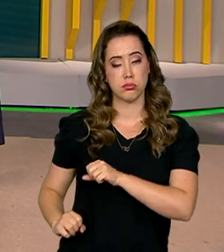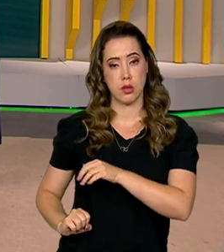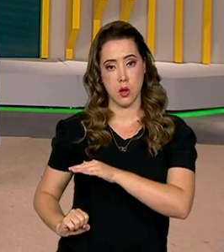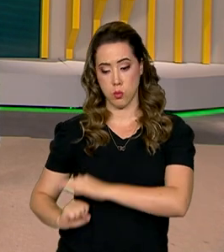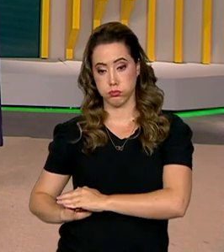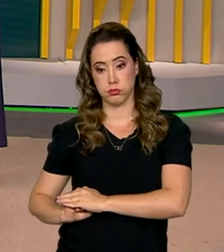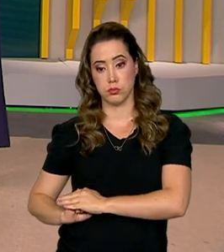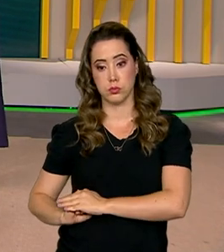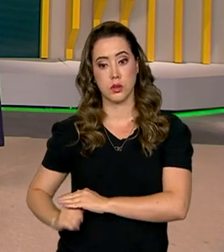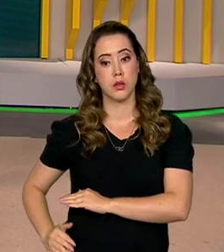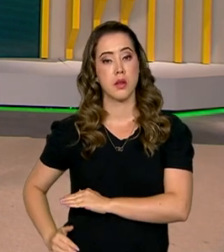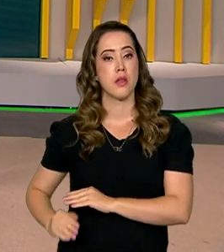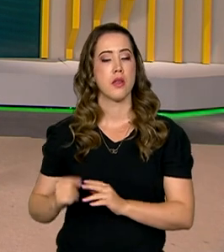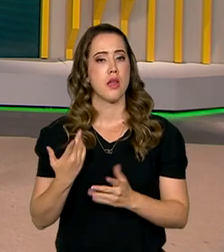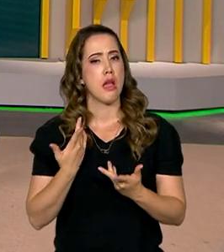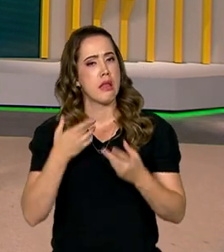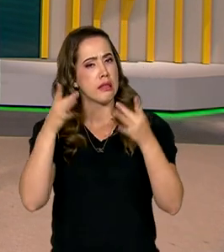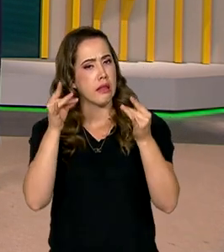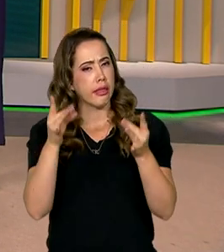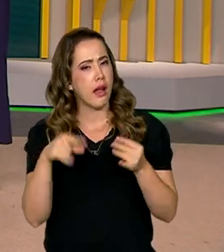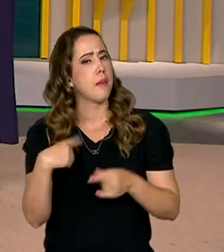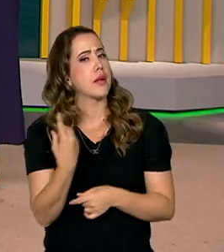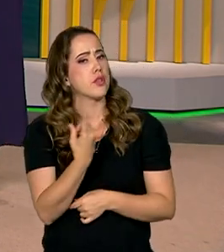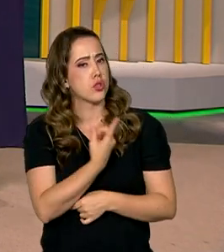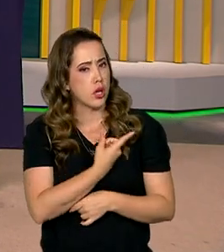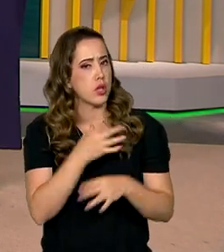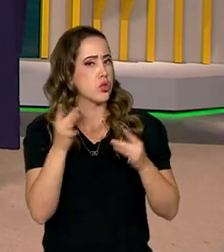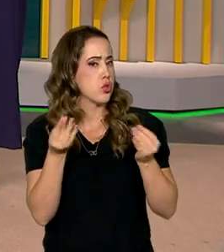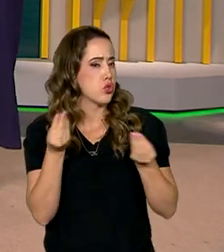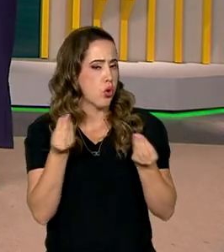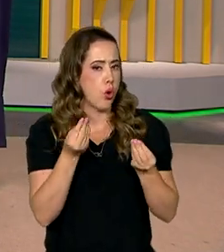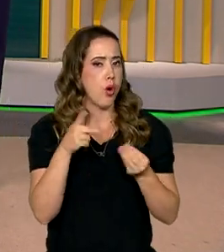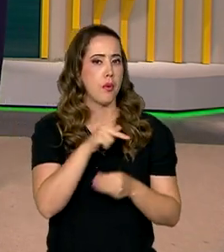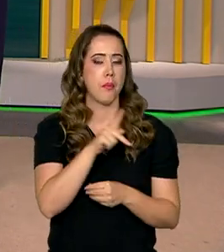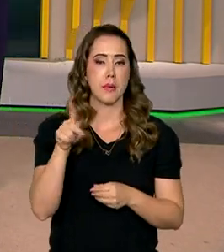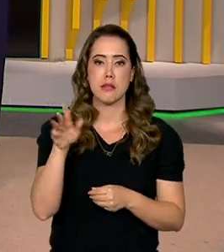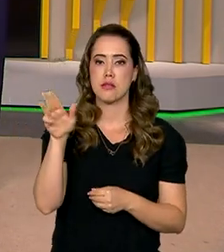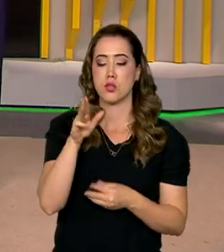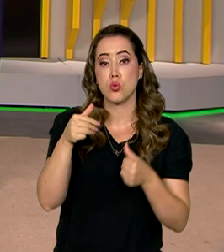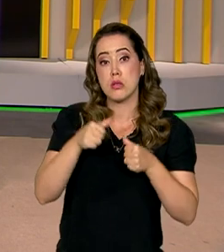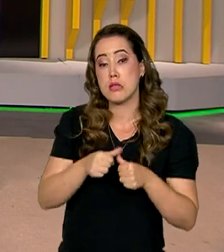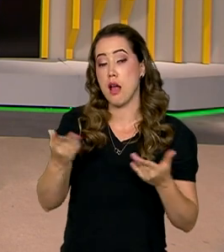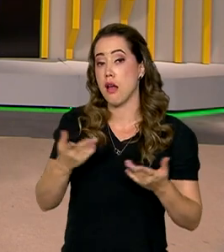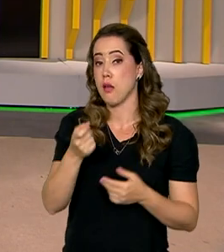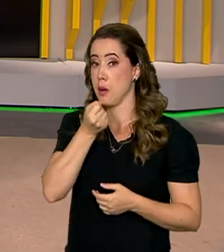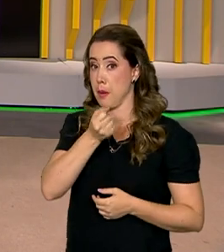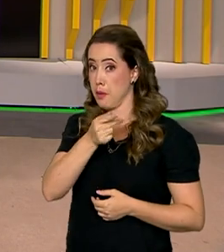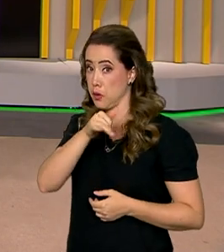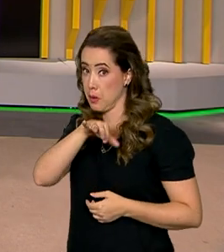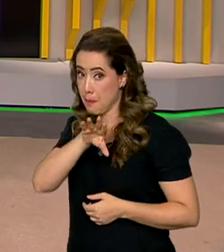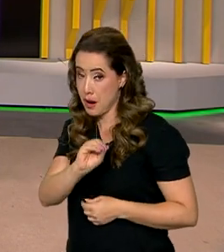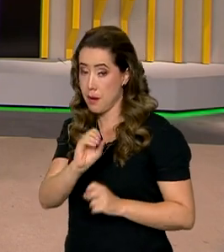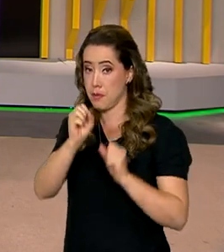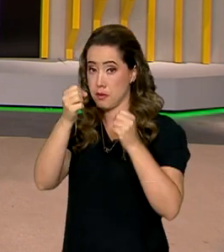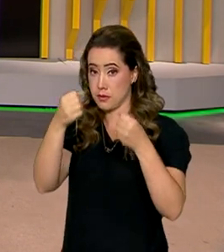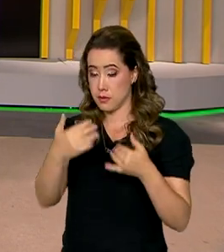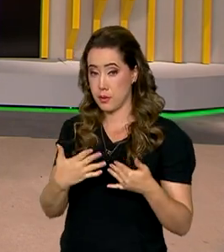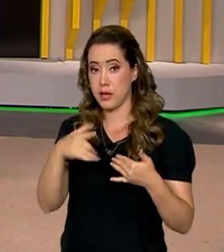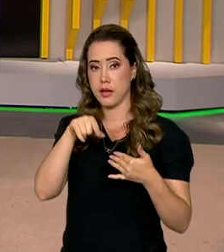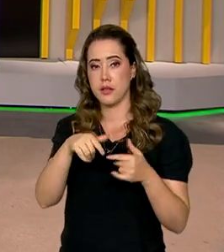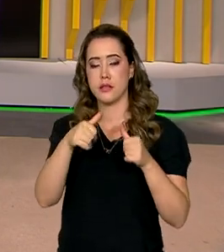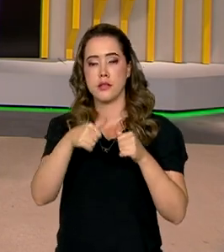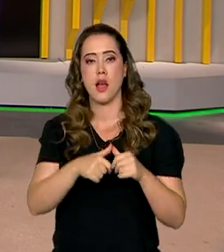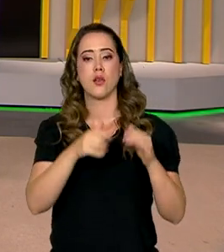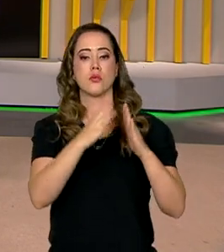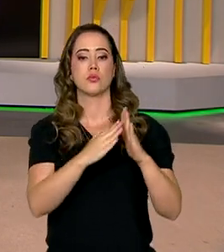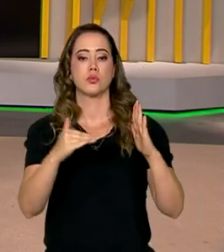fêmur com o quadril. E quem tem mais detalhes da recuperação do presidente é o repórter Pablo Mundin, que está ali em frente à